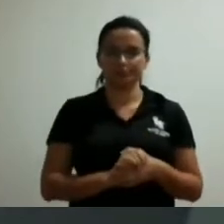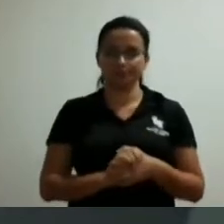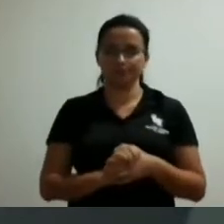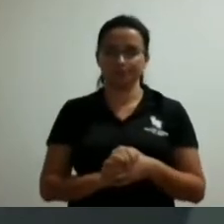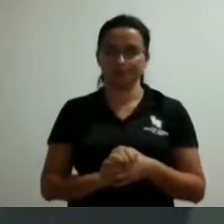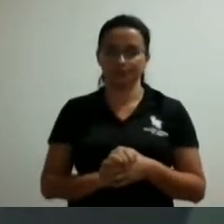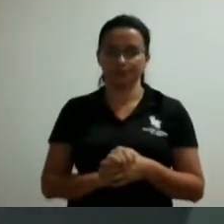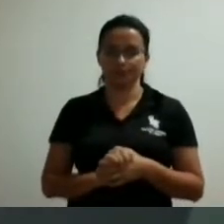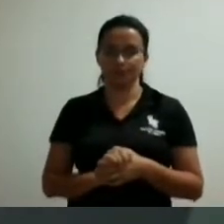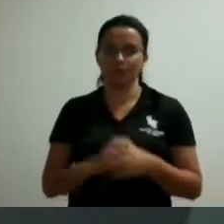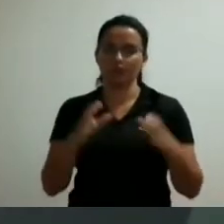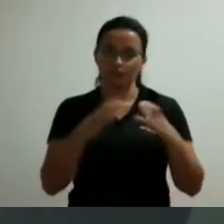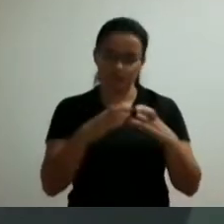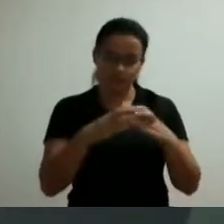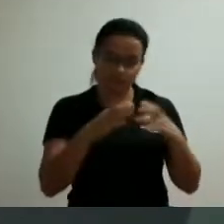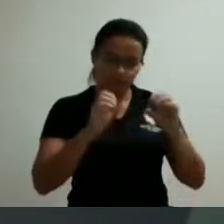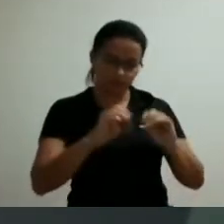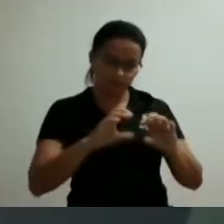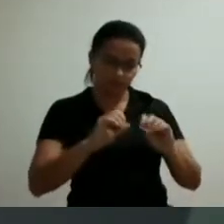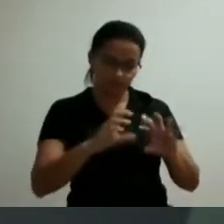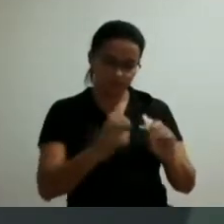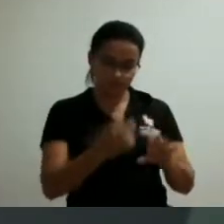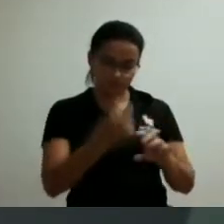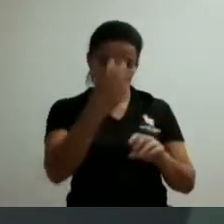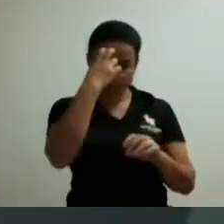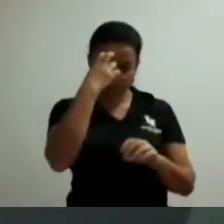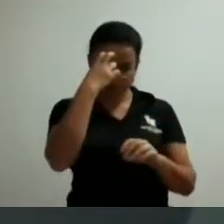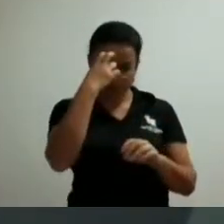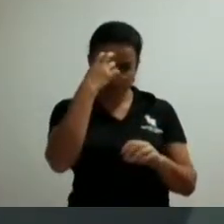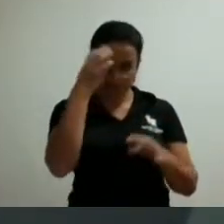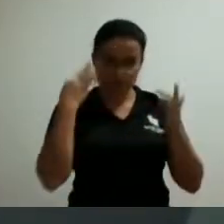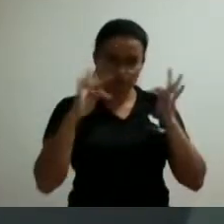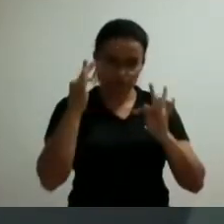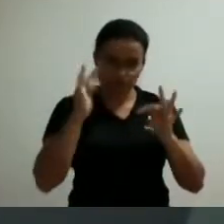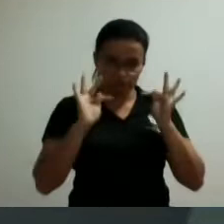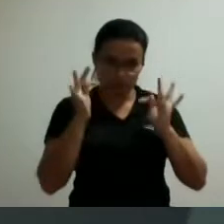comissão educação cultura e turismo